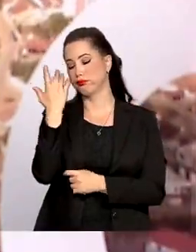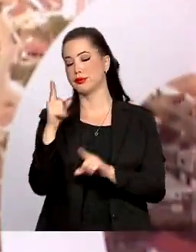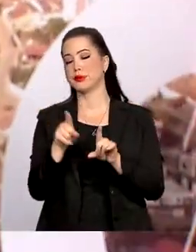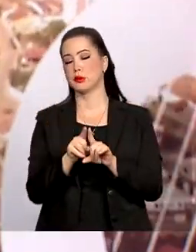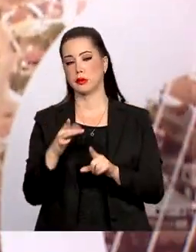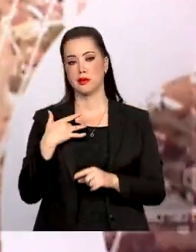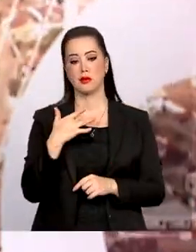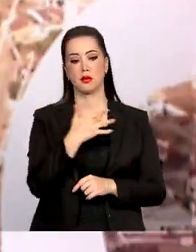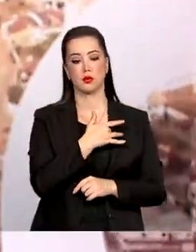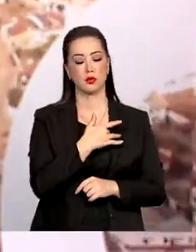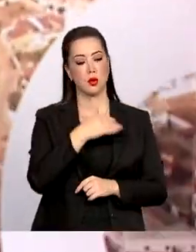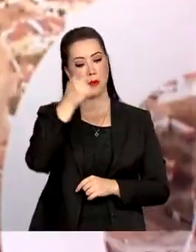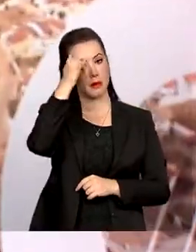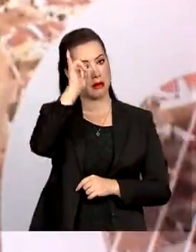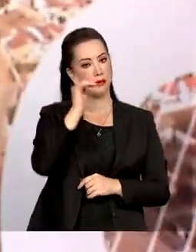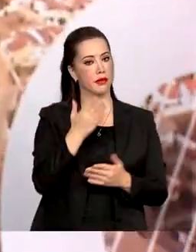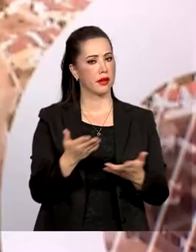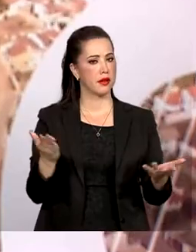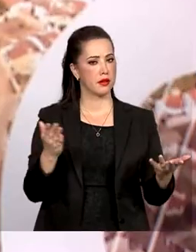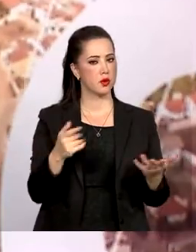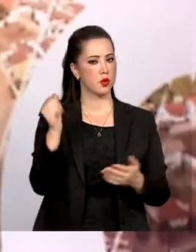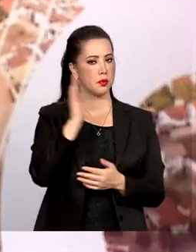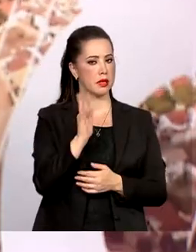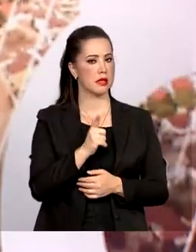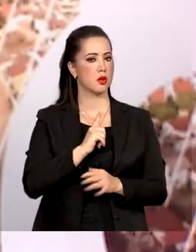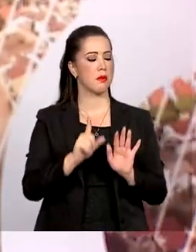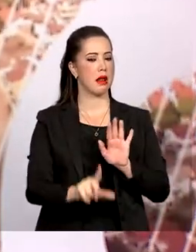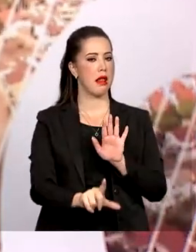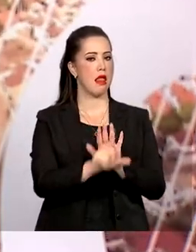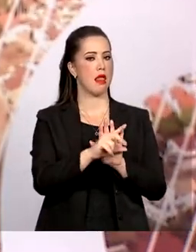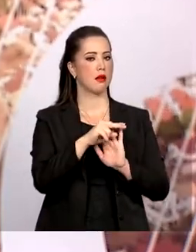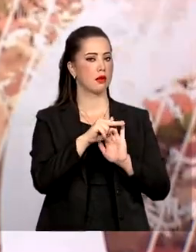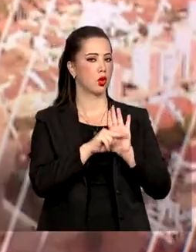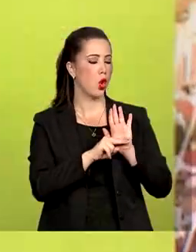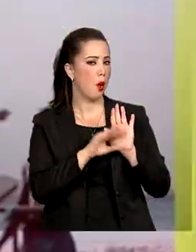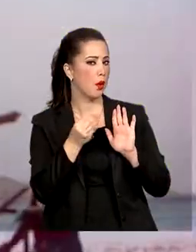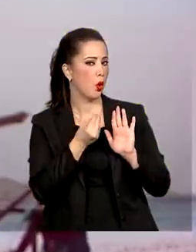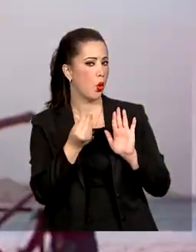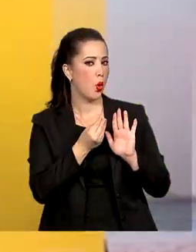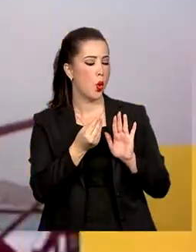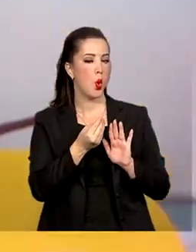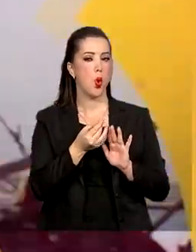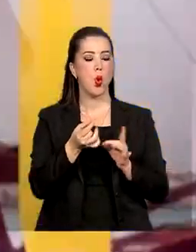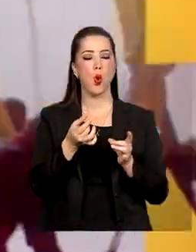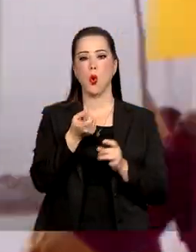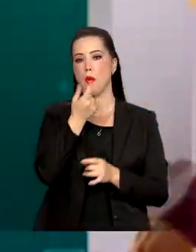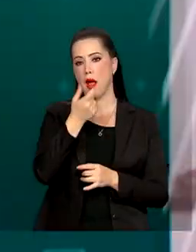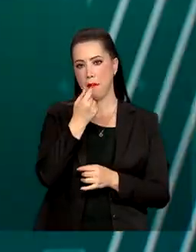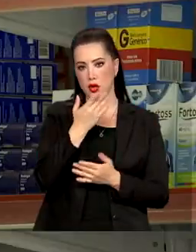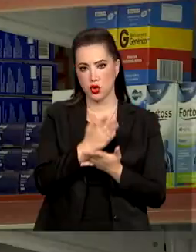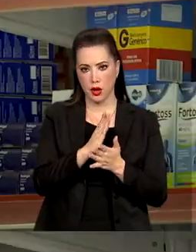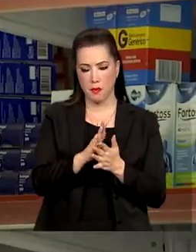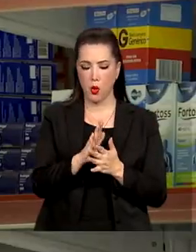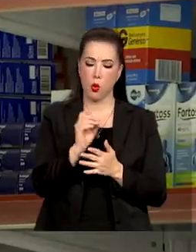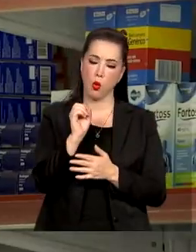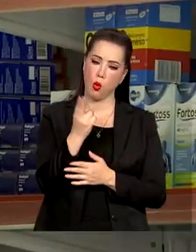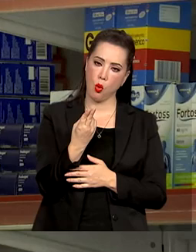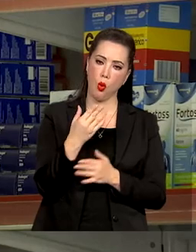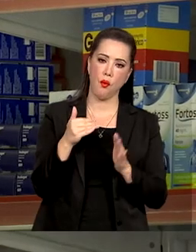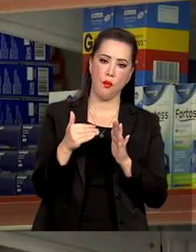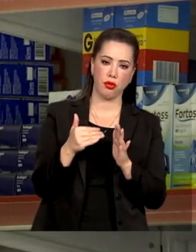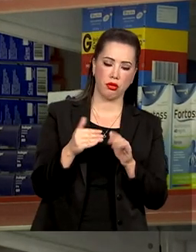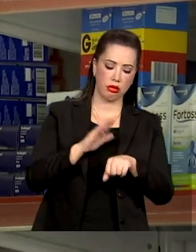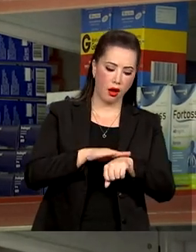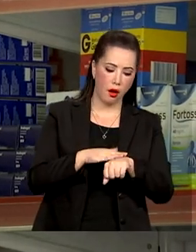saúde? Para evitar essa prática, o Brasil tem uma lei que regulamenta o descarte correto de medicamentos. O